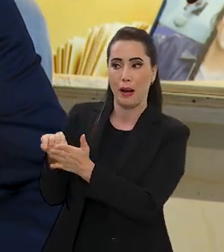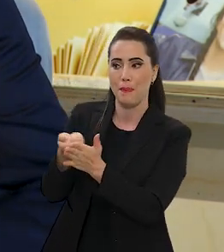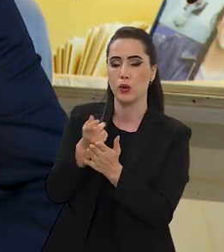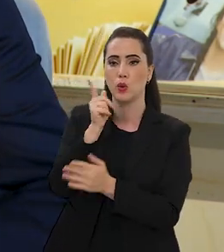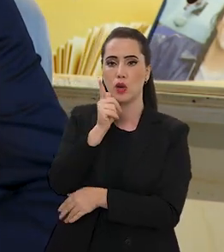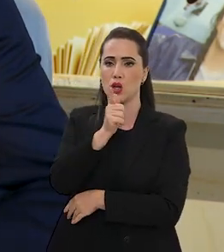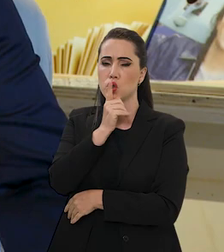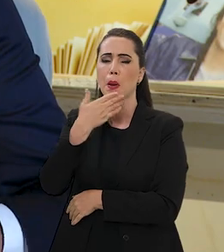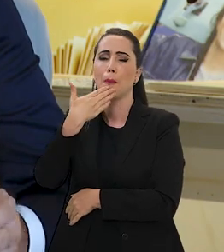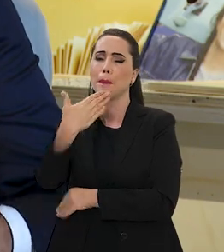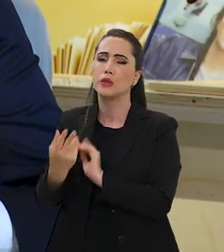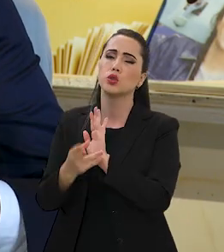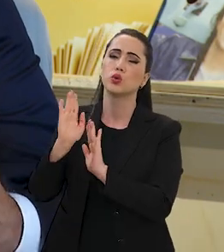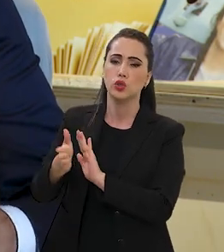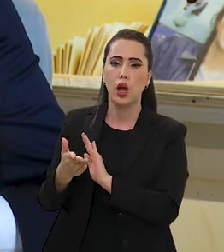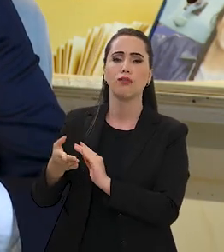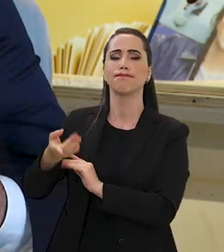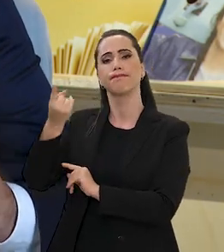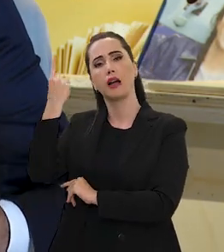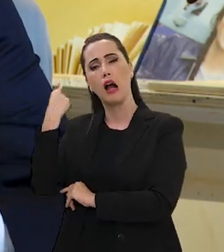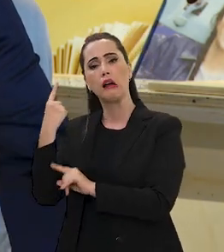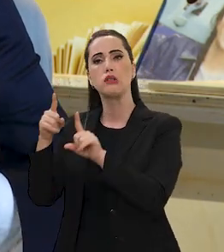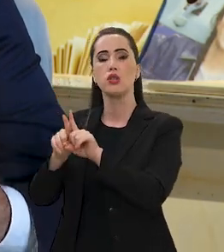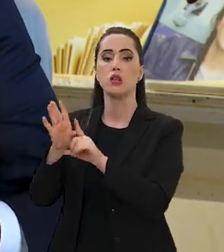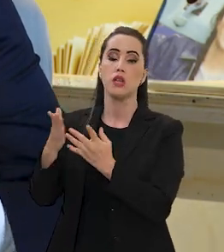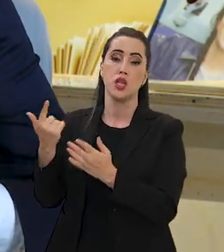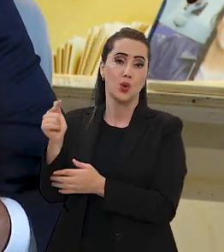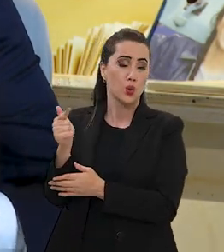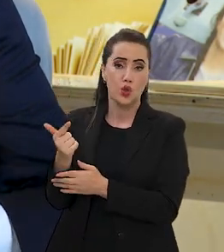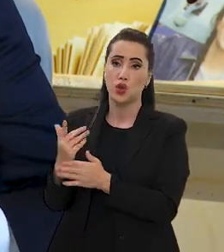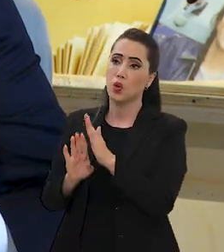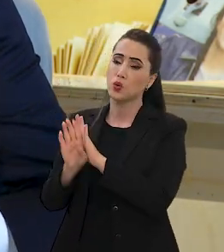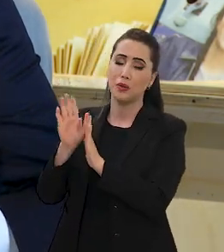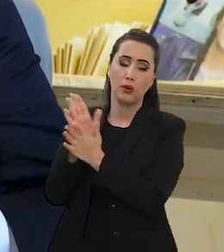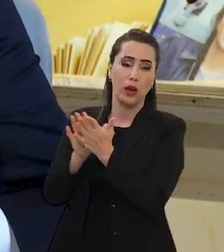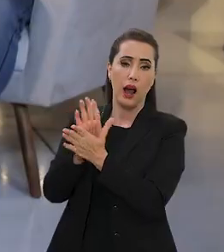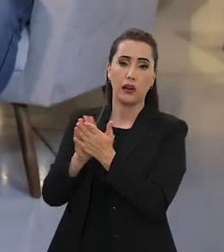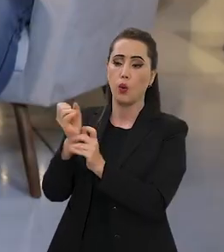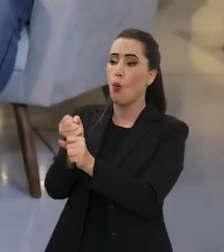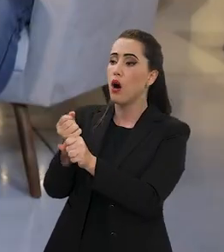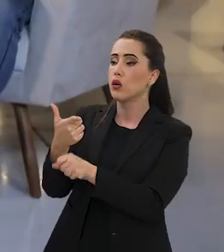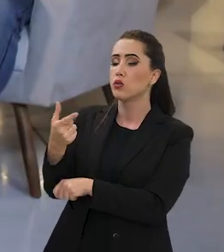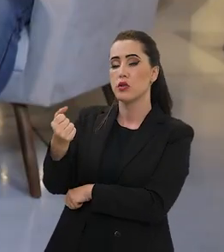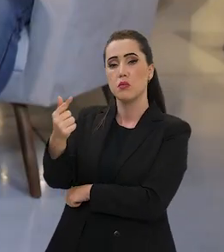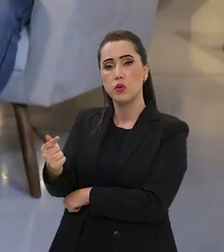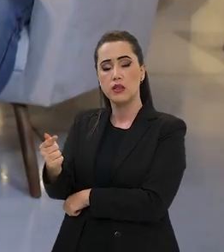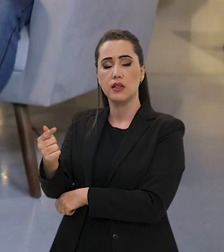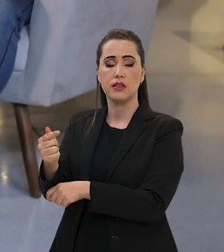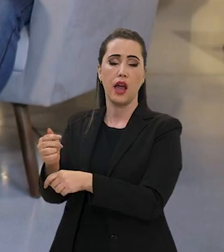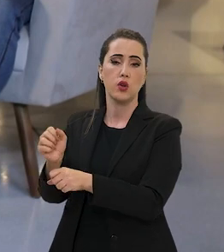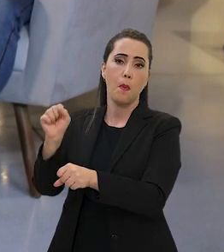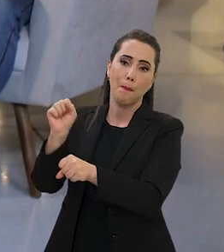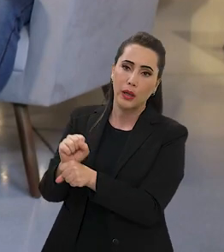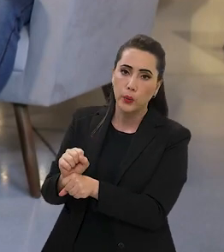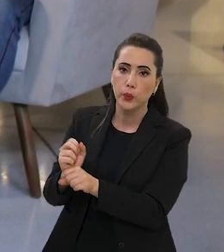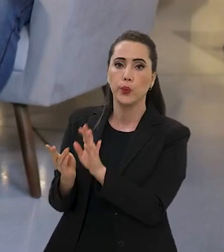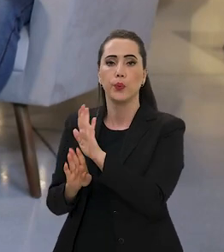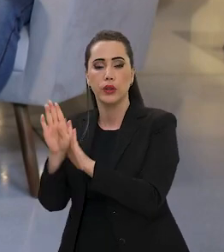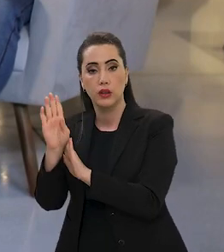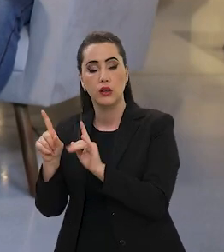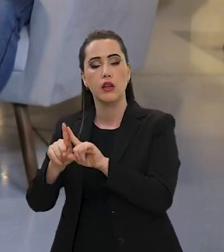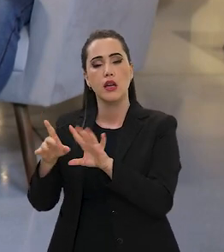foi um pleito aí que estava ocorrendo e não tinha reajuste desde 2017. Mas, antes, eu queria falar um pouquinho